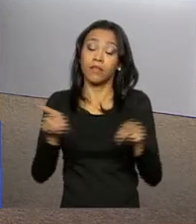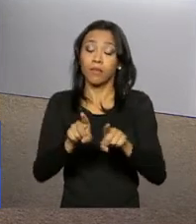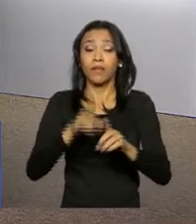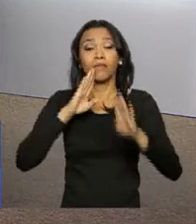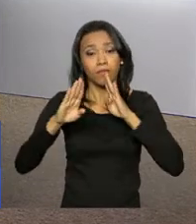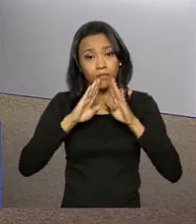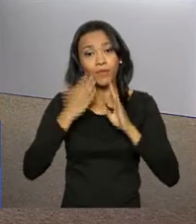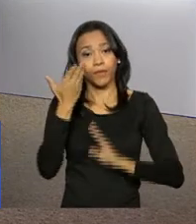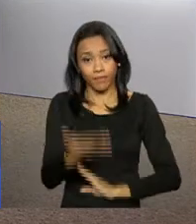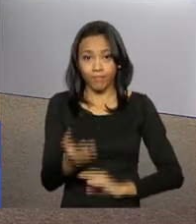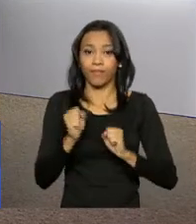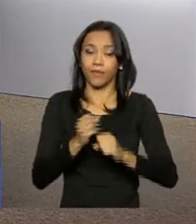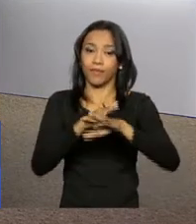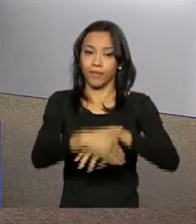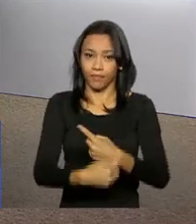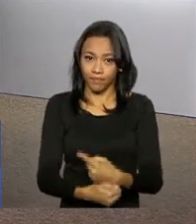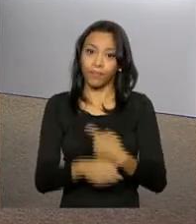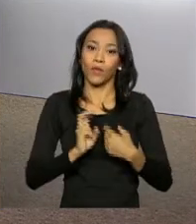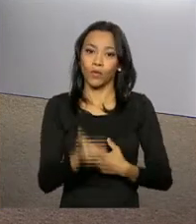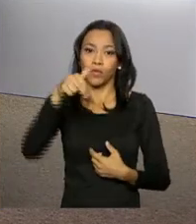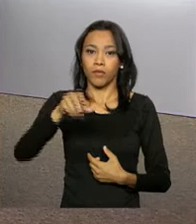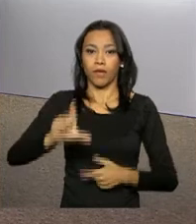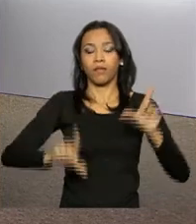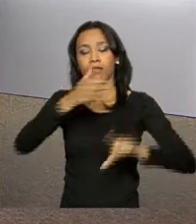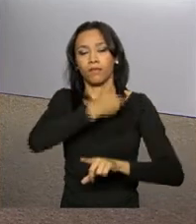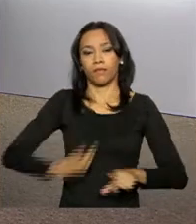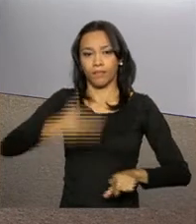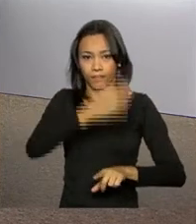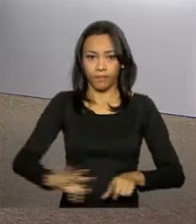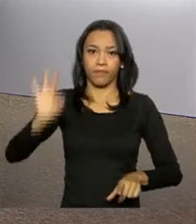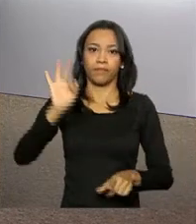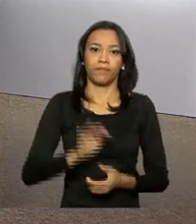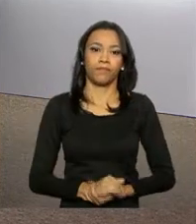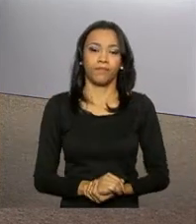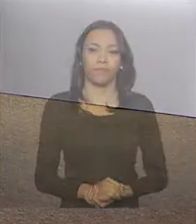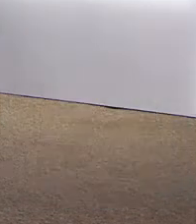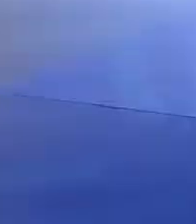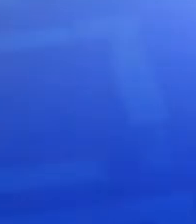facebook.com.br tvnbr. Continue com a gente, NBR, a TV do Governo Federal.